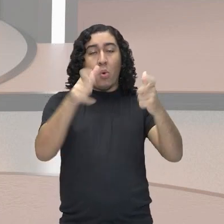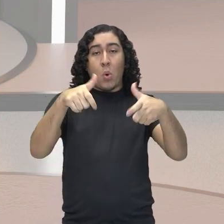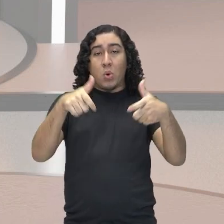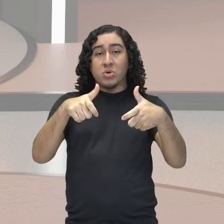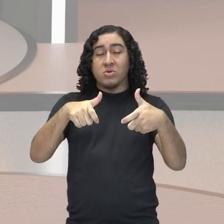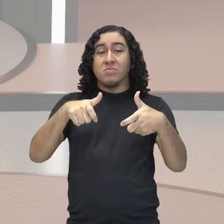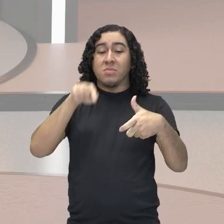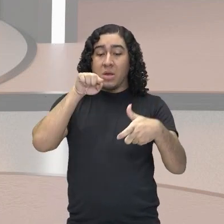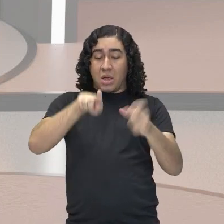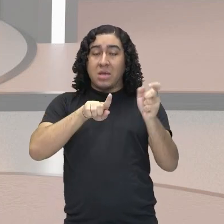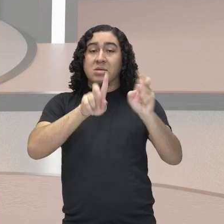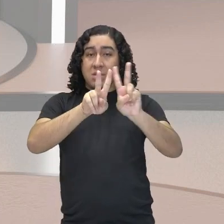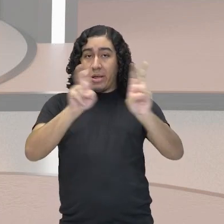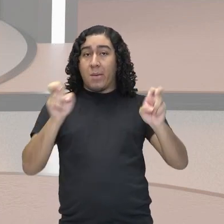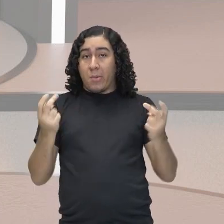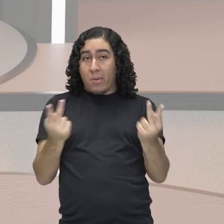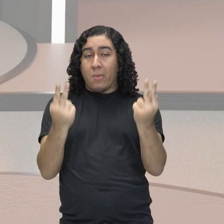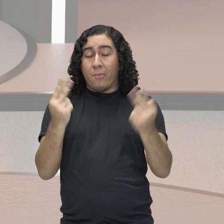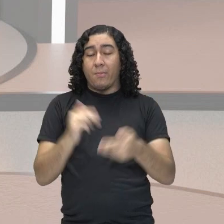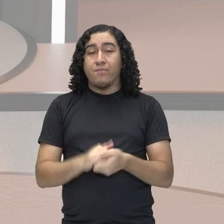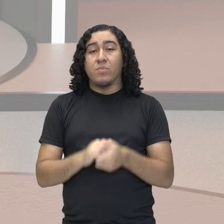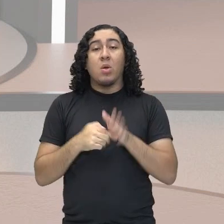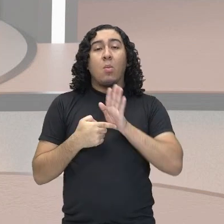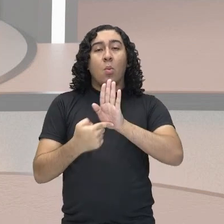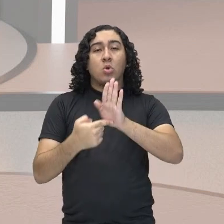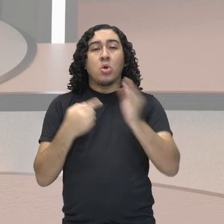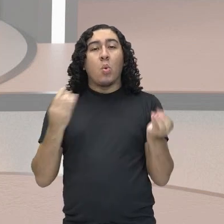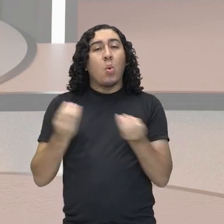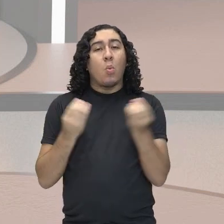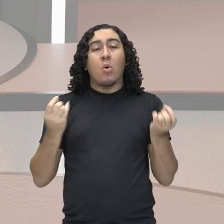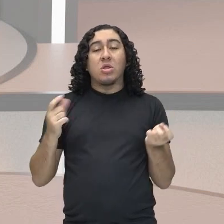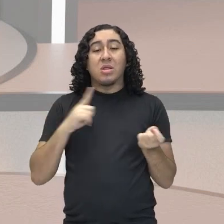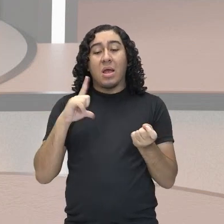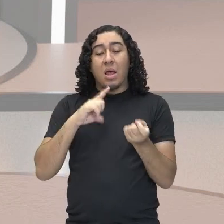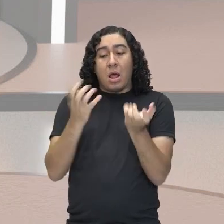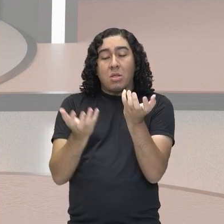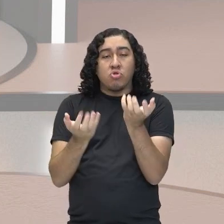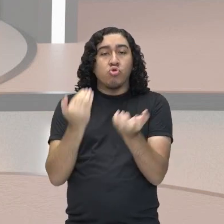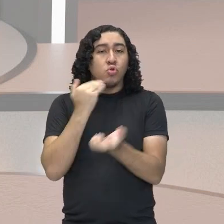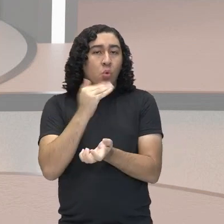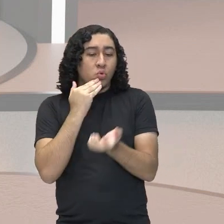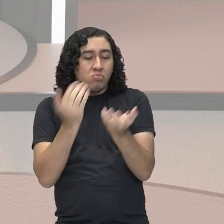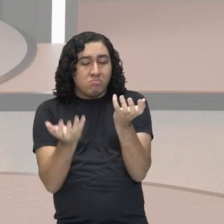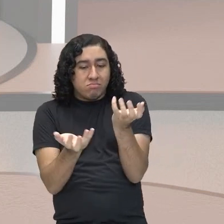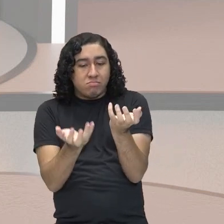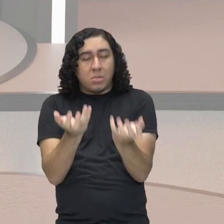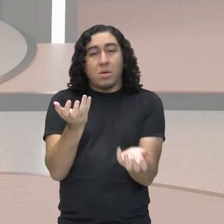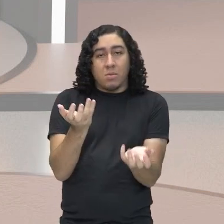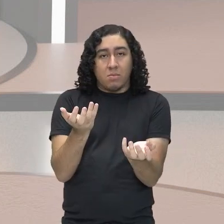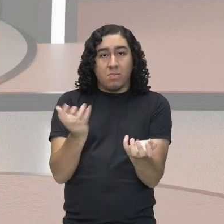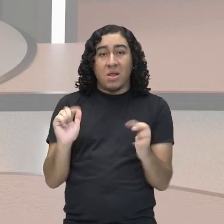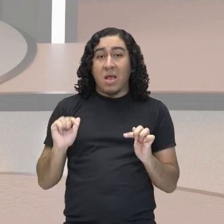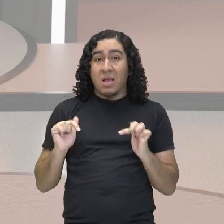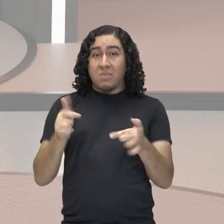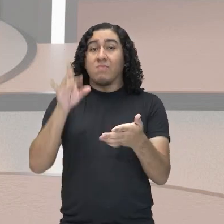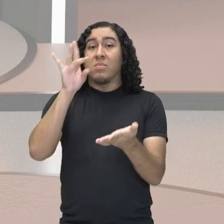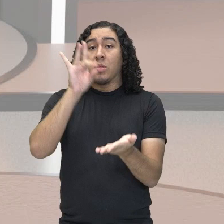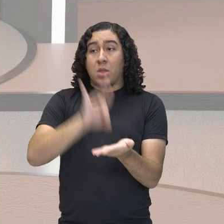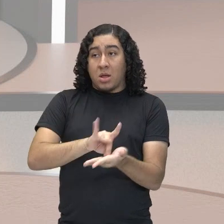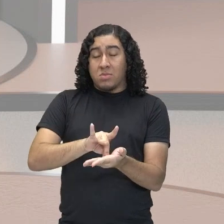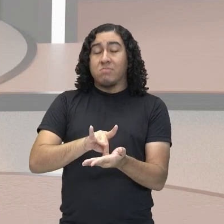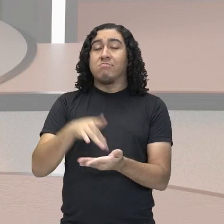desigualdade social, mostrando esse total desequilíbrio que, na prática, ele